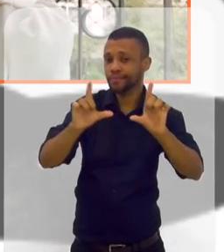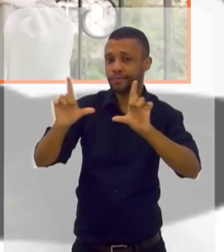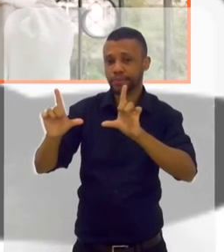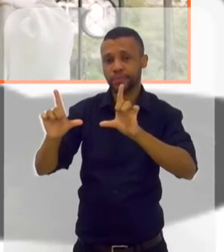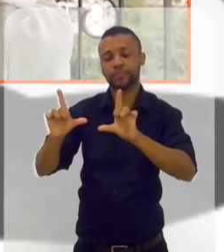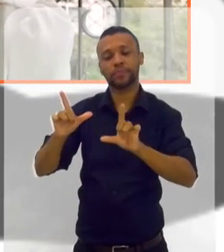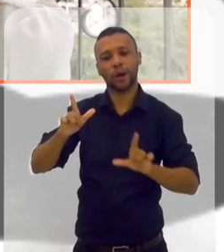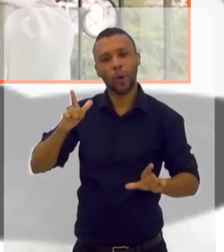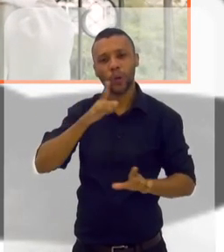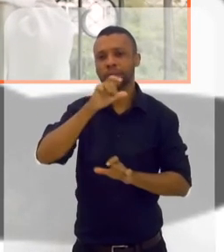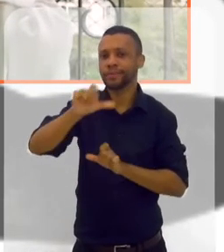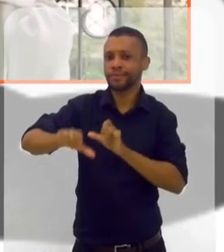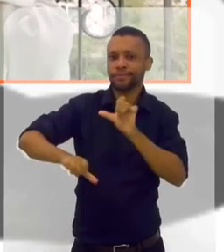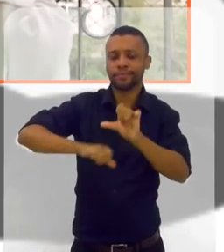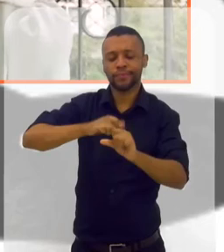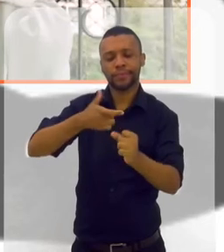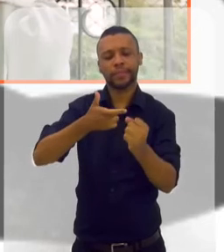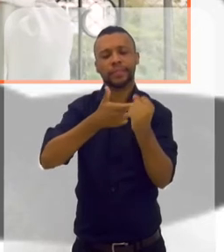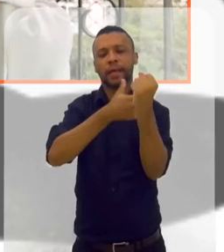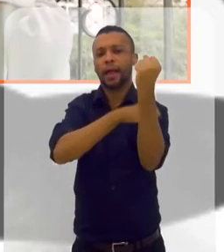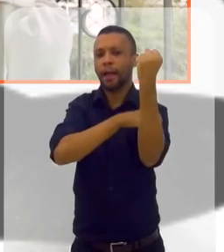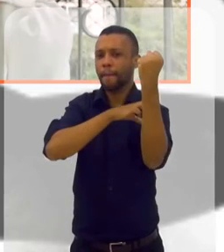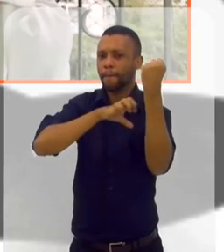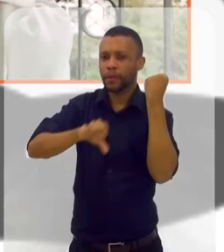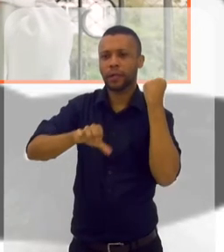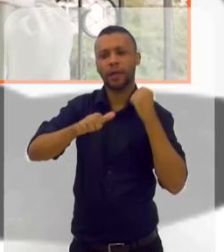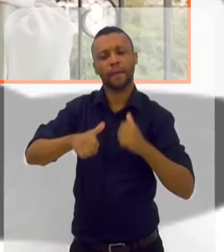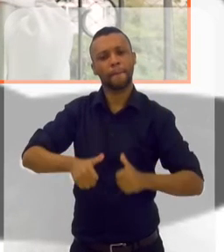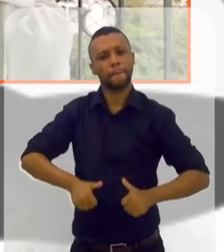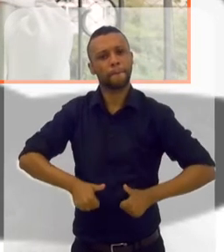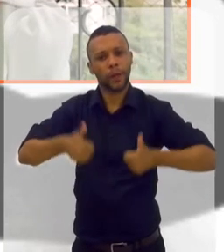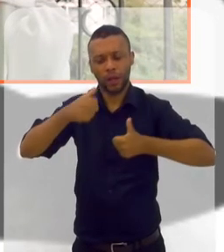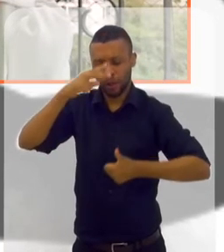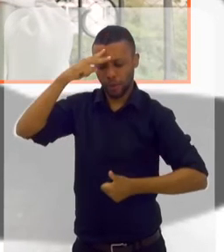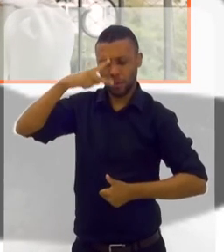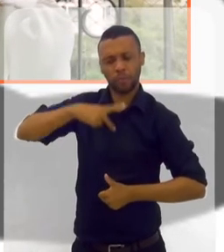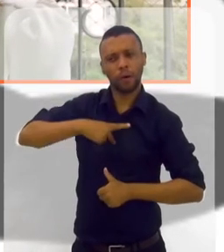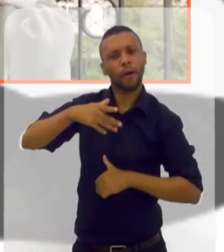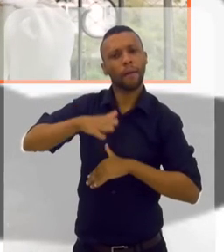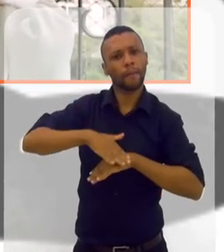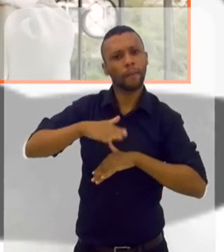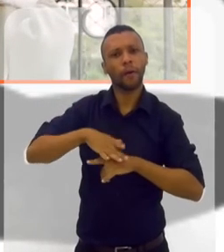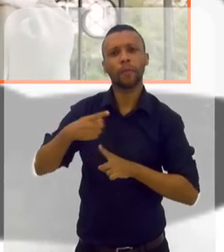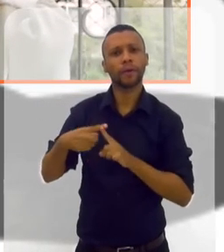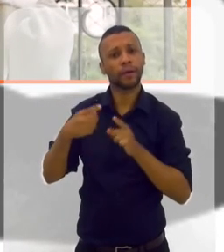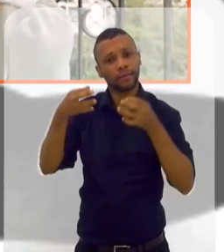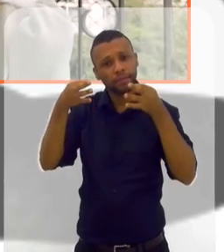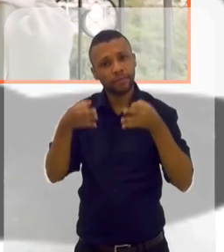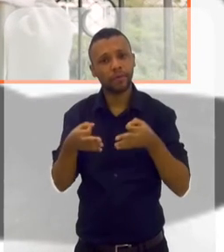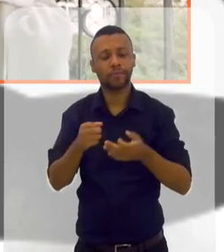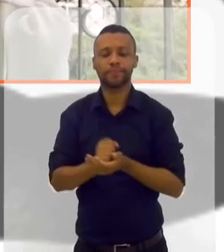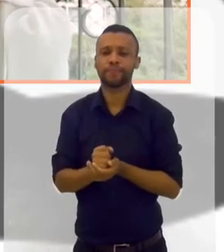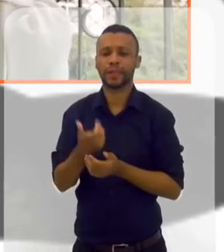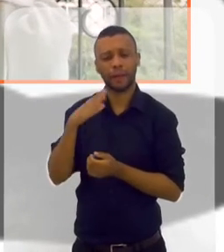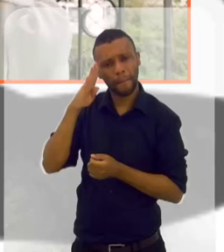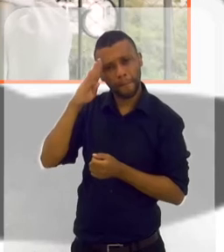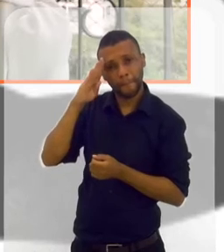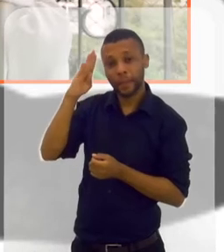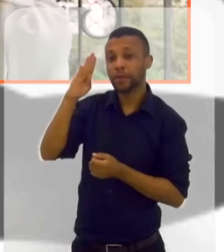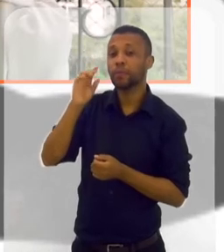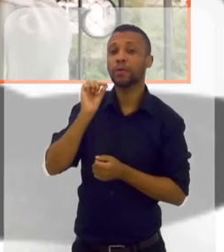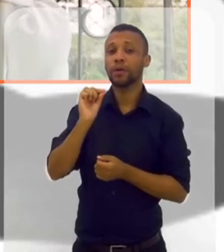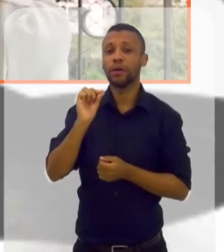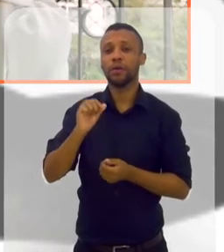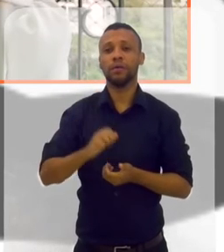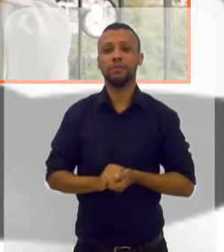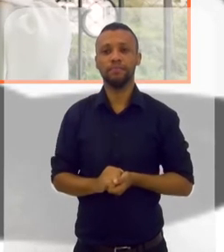se modificaram e se empoderaram e se melhoraram. Porque realmente dá uma... E mais que